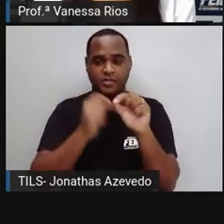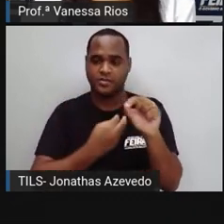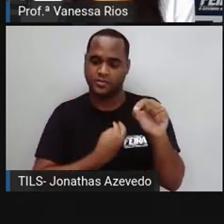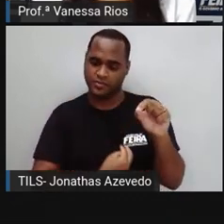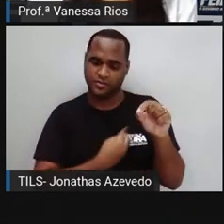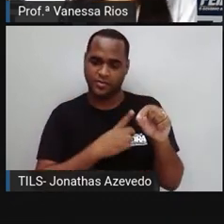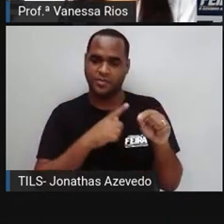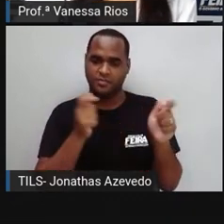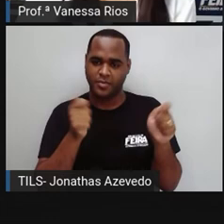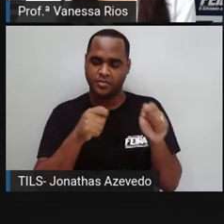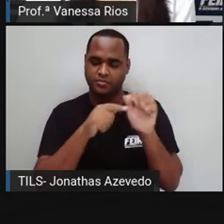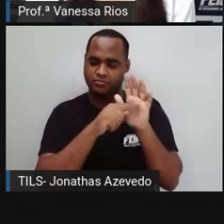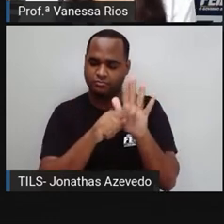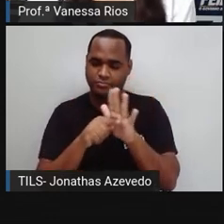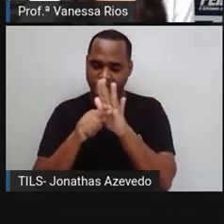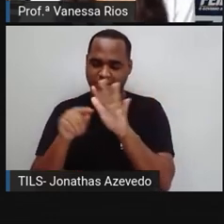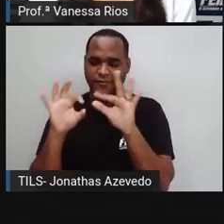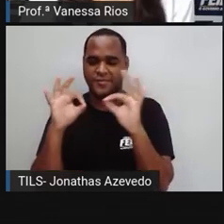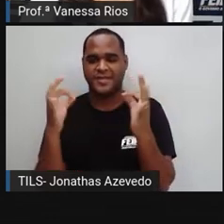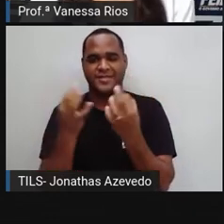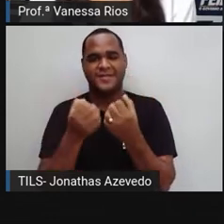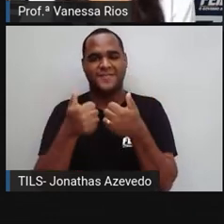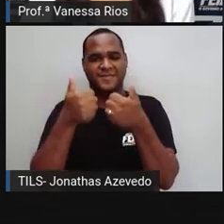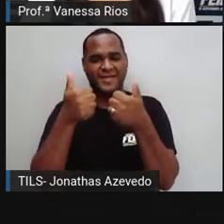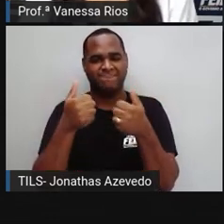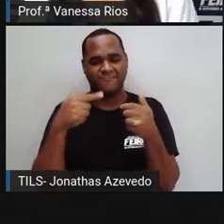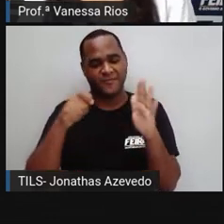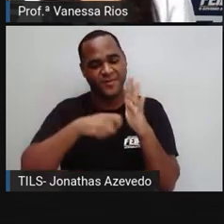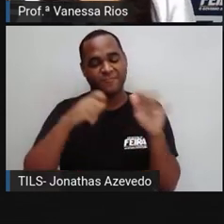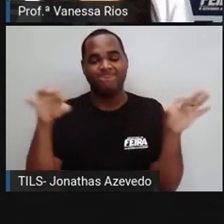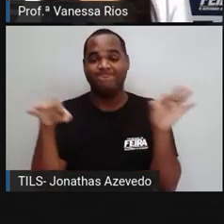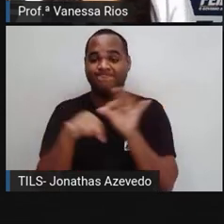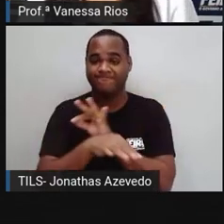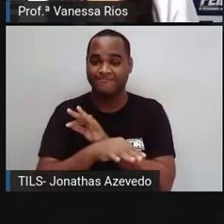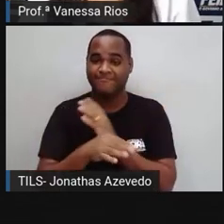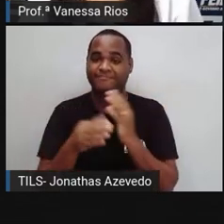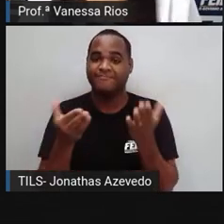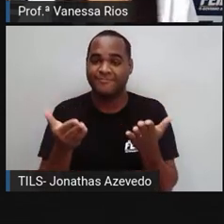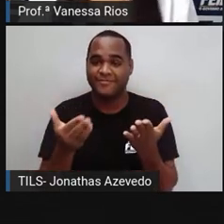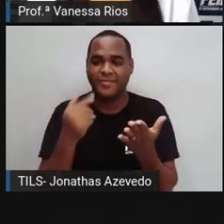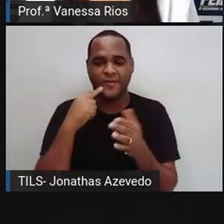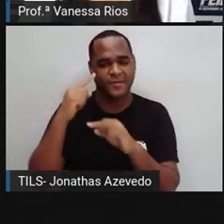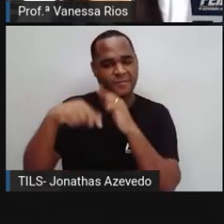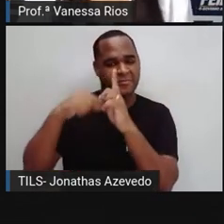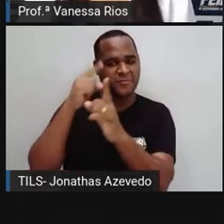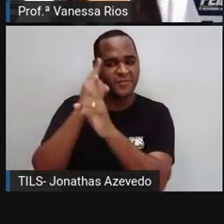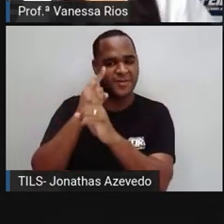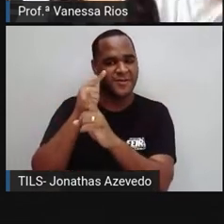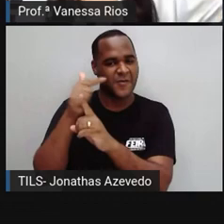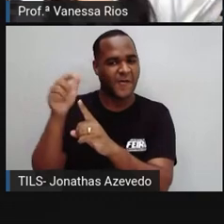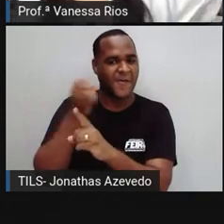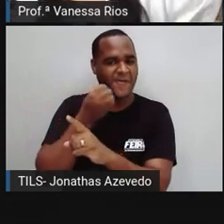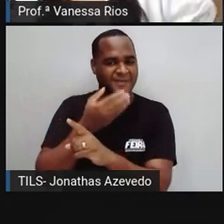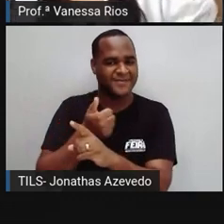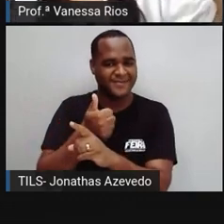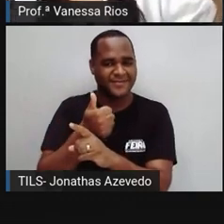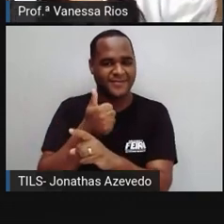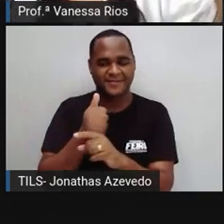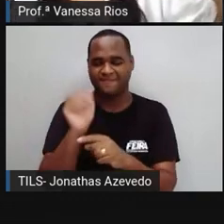ajudar a sua família. Nossa videoaula termina aqui, ó, mas a gente se encontra aí num próximo momento.